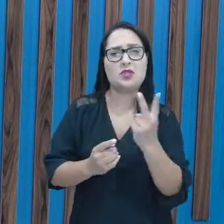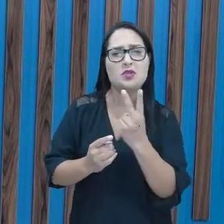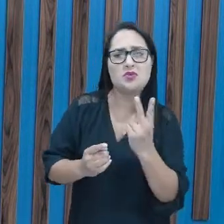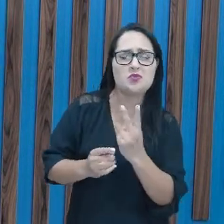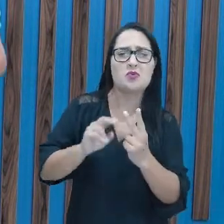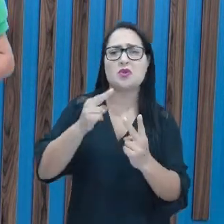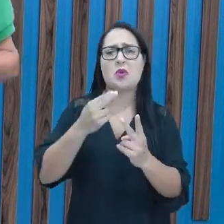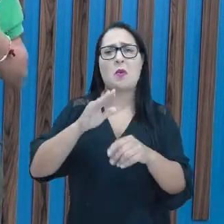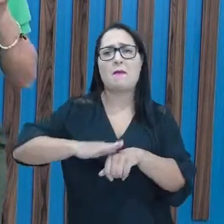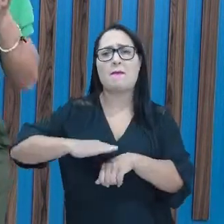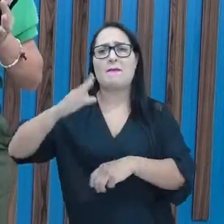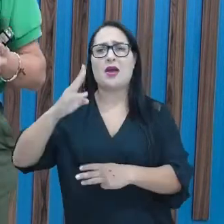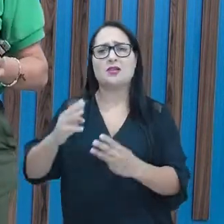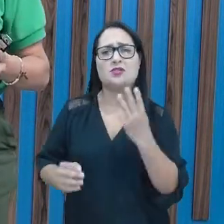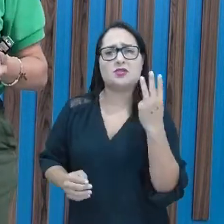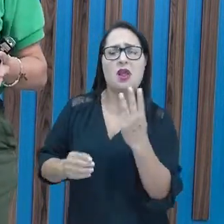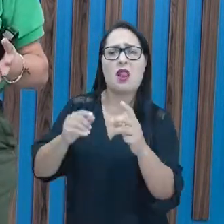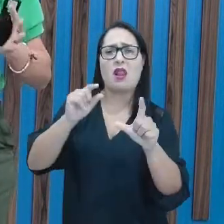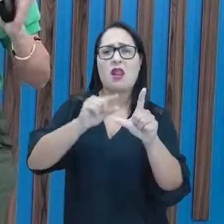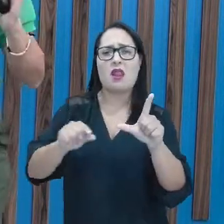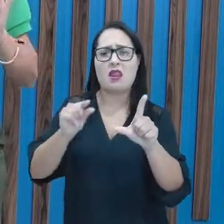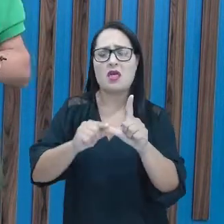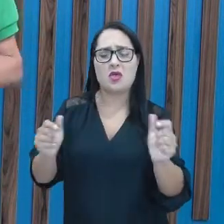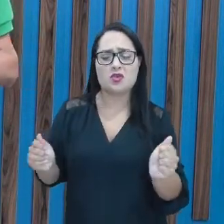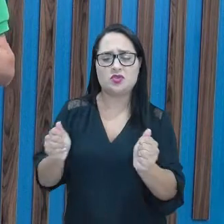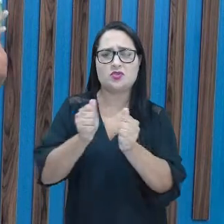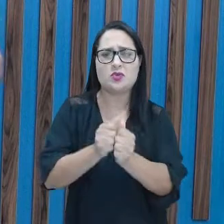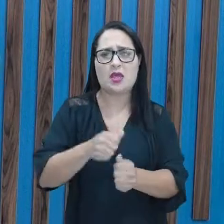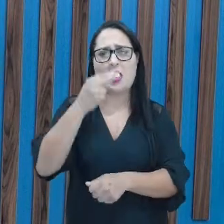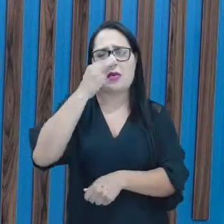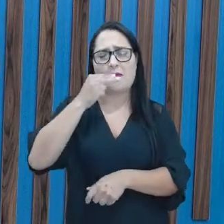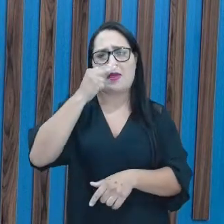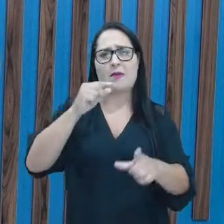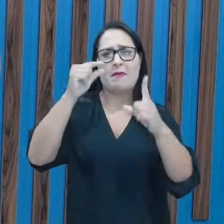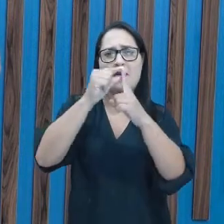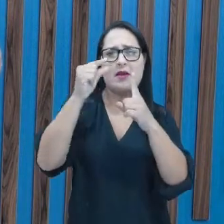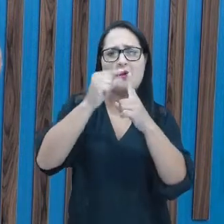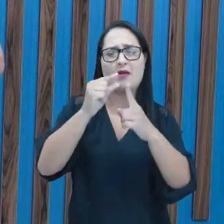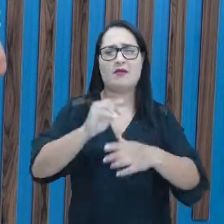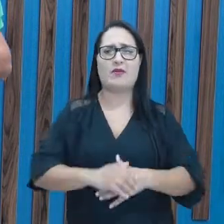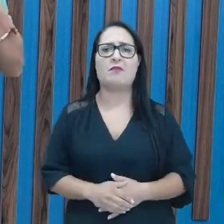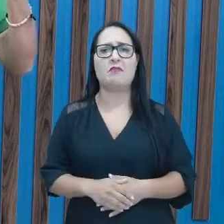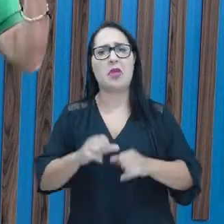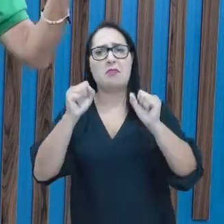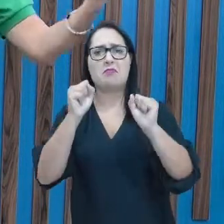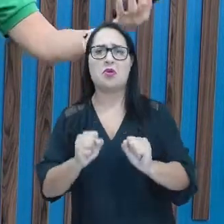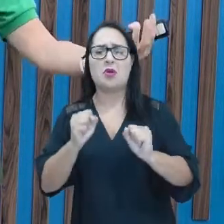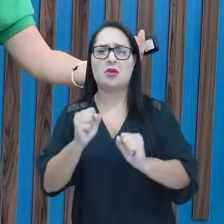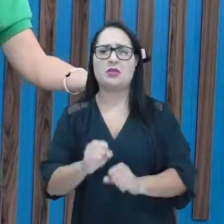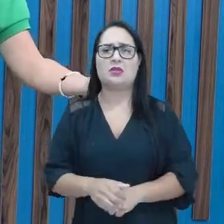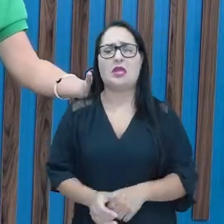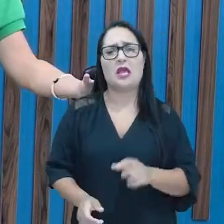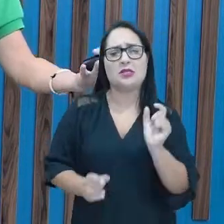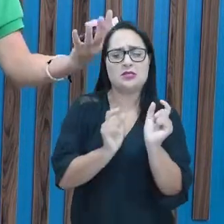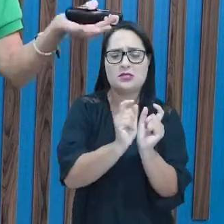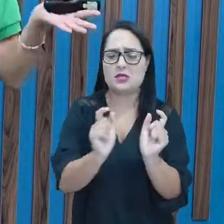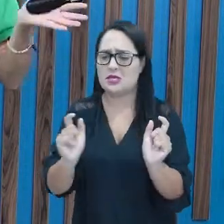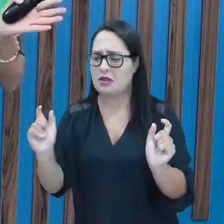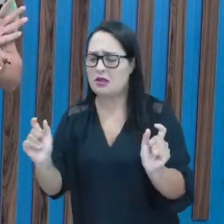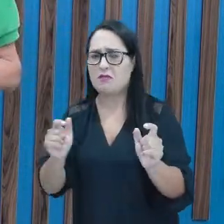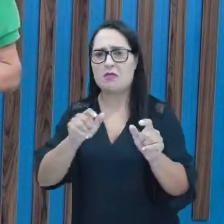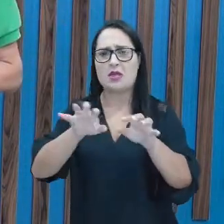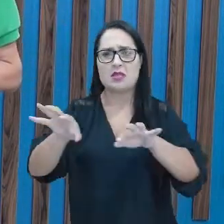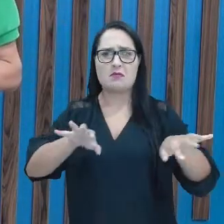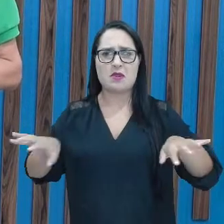mais consoantes juntas na mesma palavra. Podem ficar em sílabas separadas